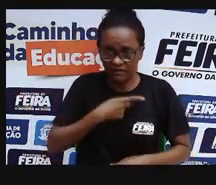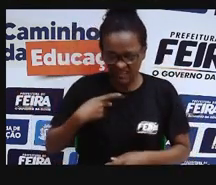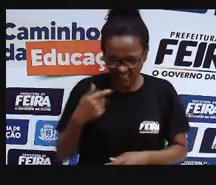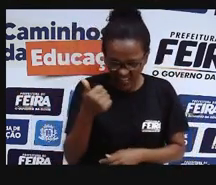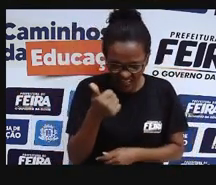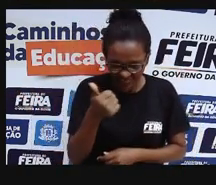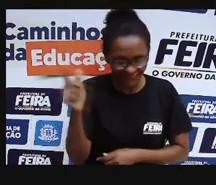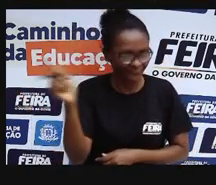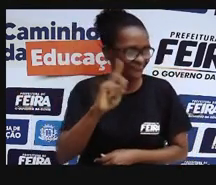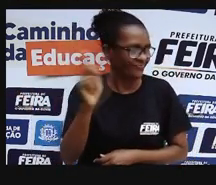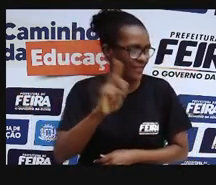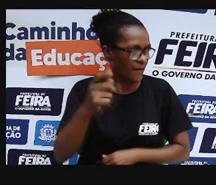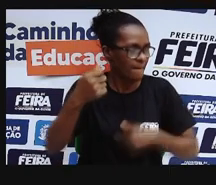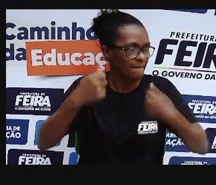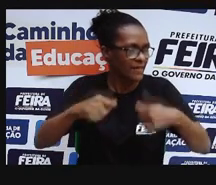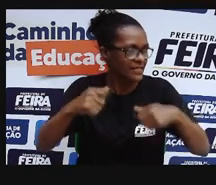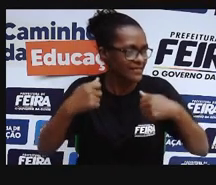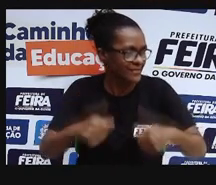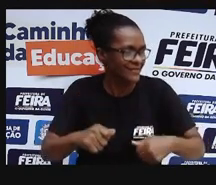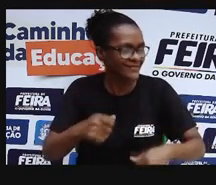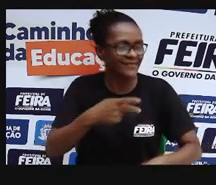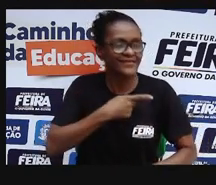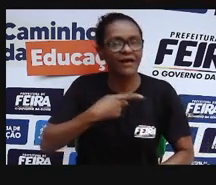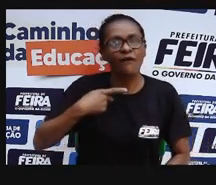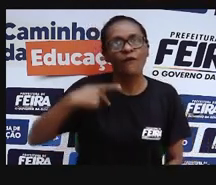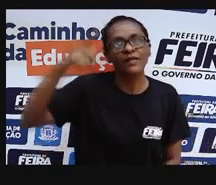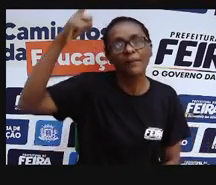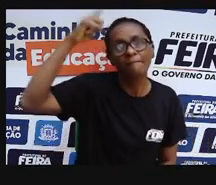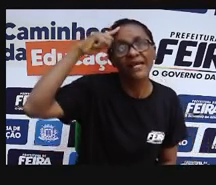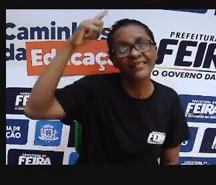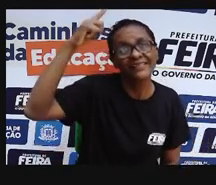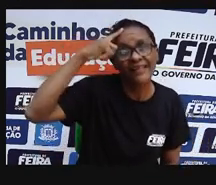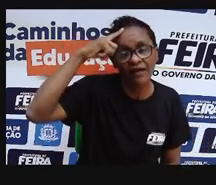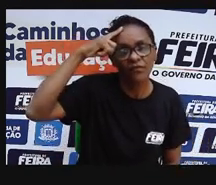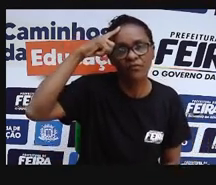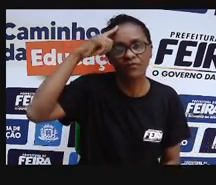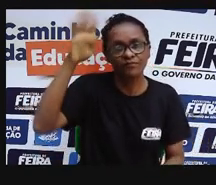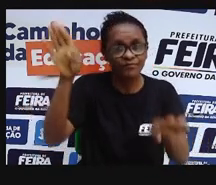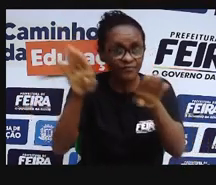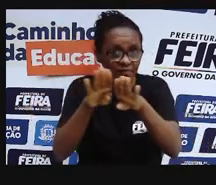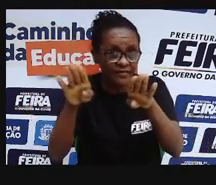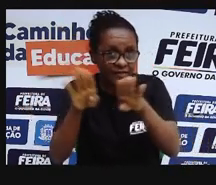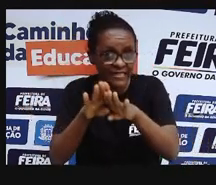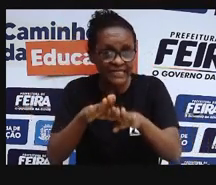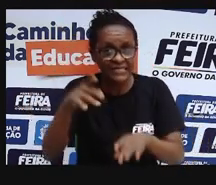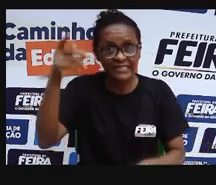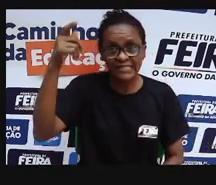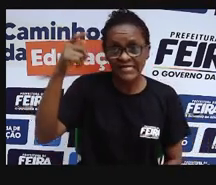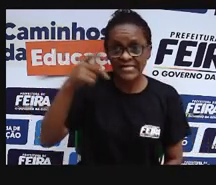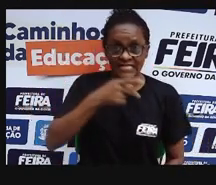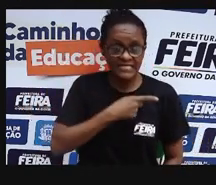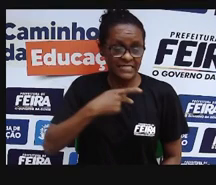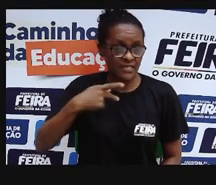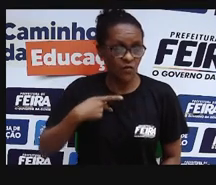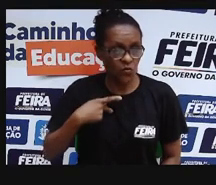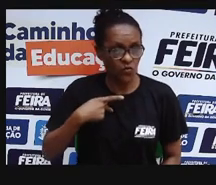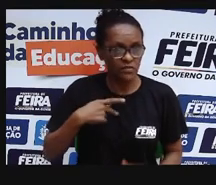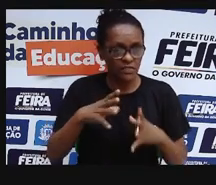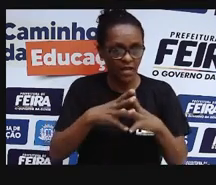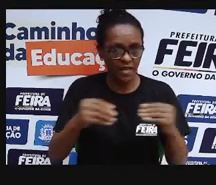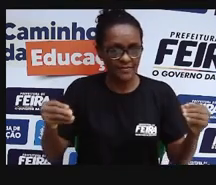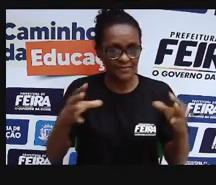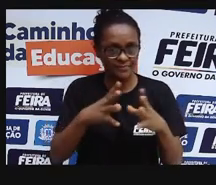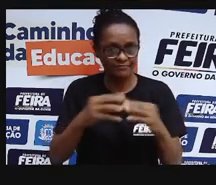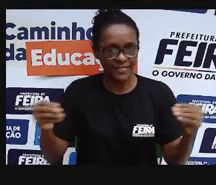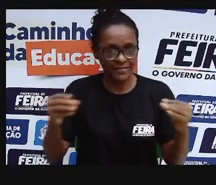não. Então, isso tem a ver com essa saúde mental. Também existe a saúde espiritual. Como assim? A saúde